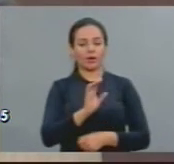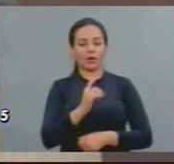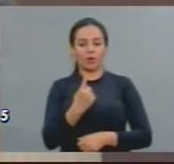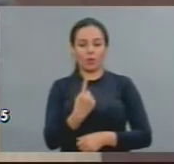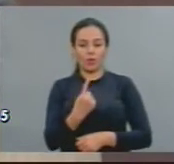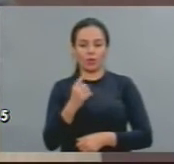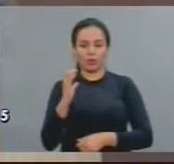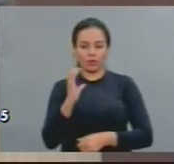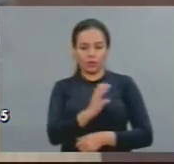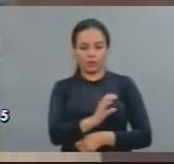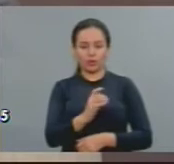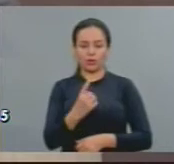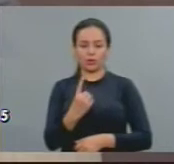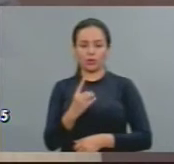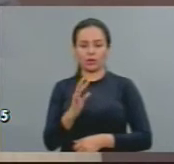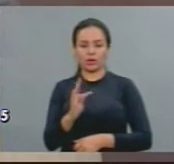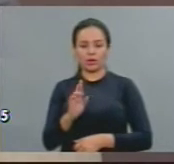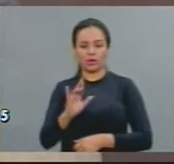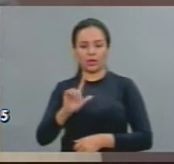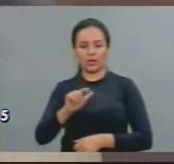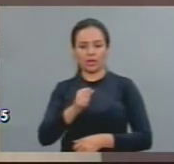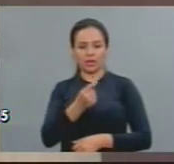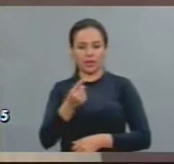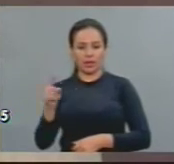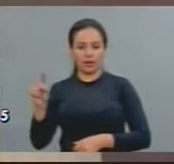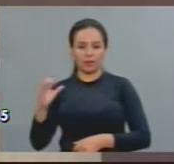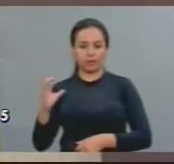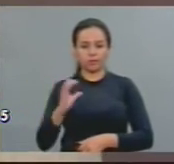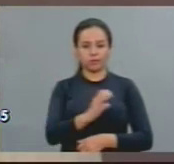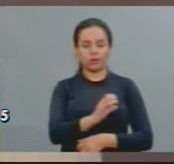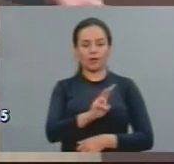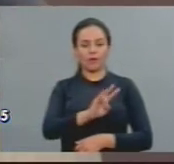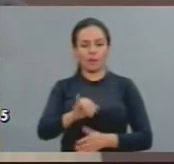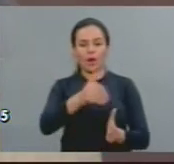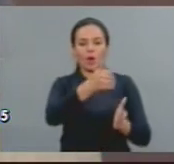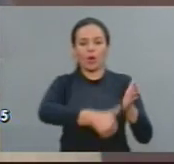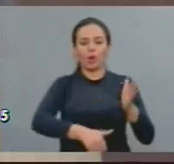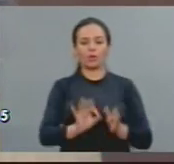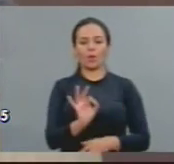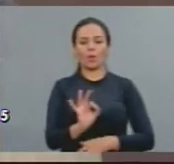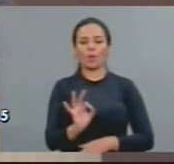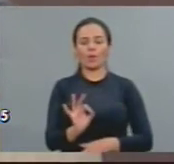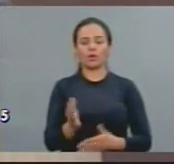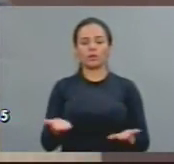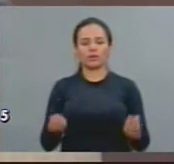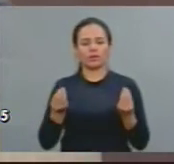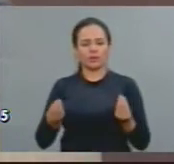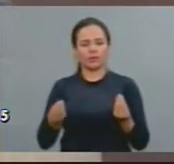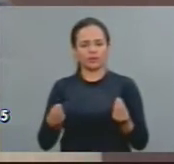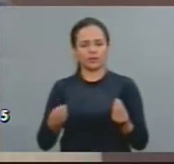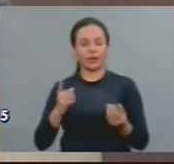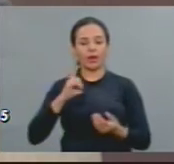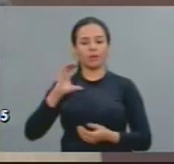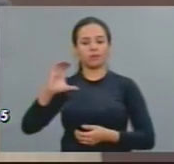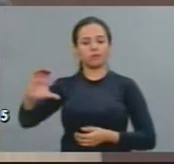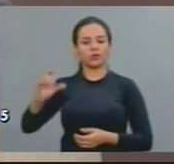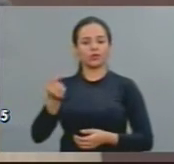e trezentos bilhões de reais neste ano do Orçamento da União. 47% do Orçamento da União vão para banco.